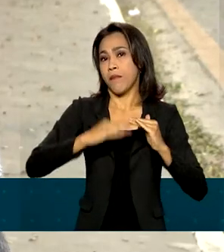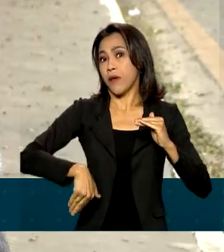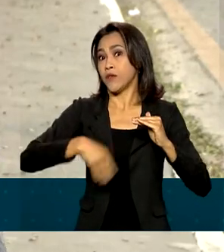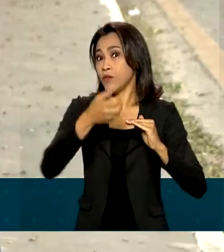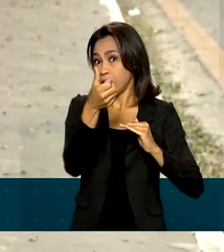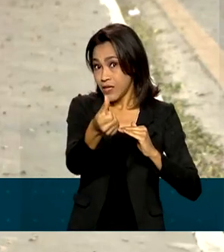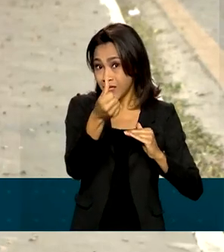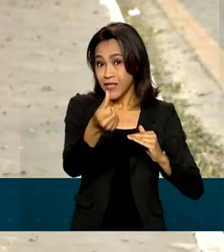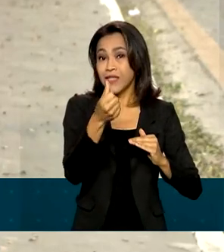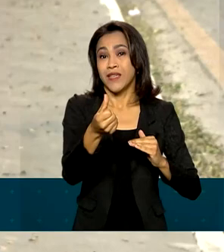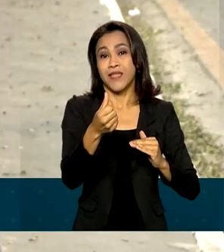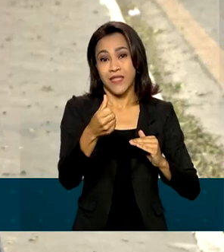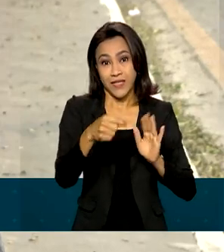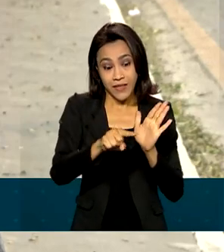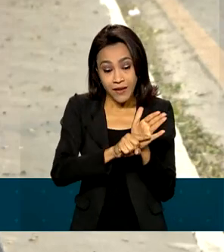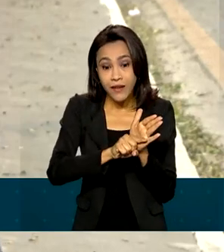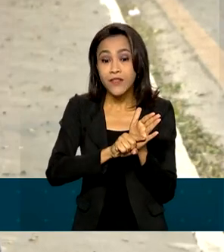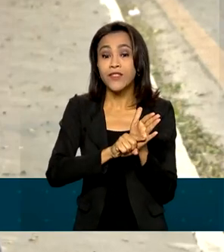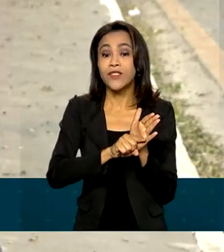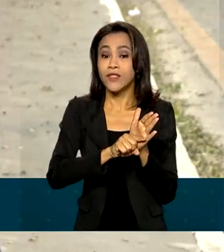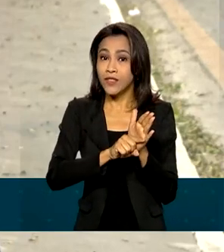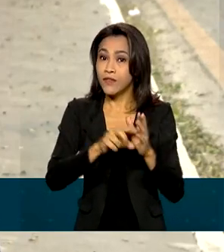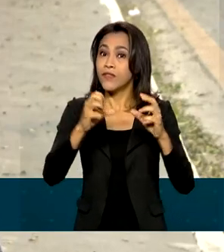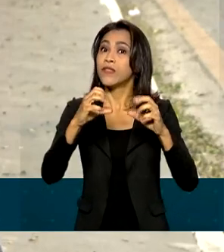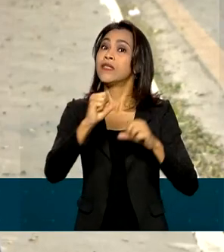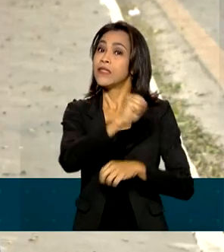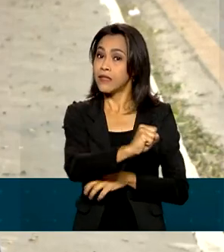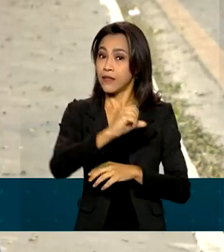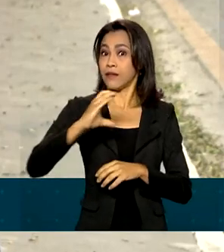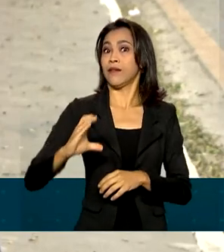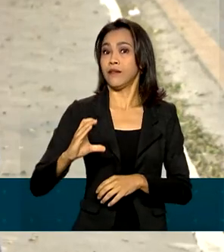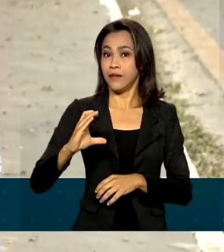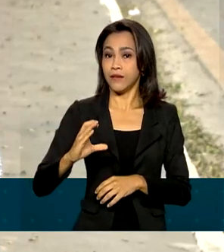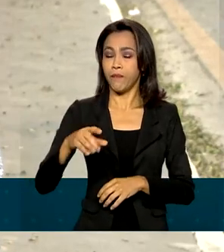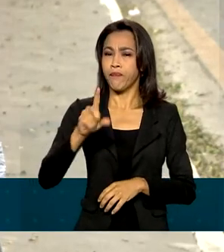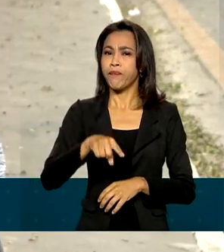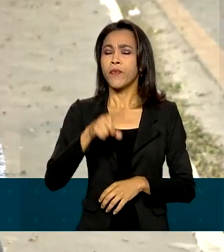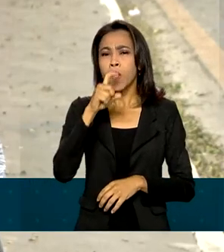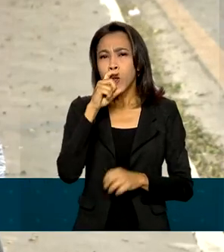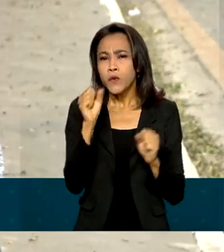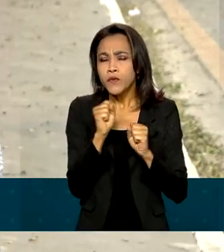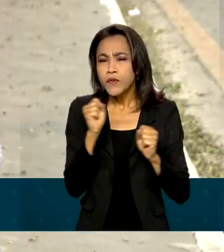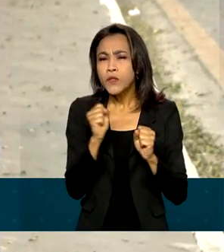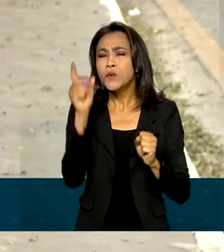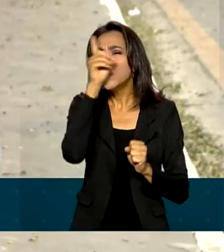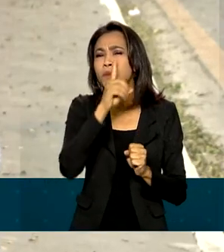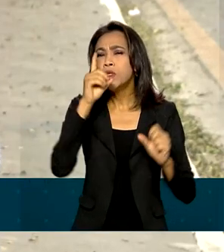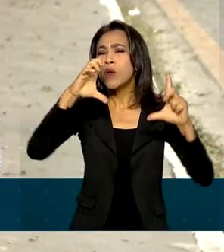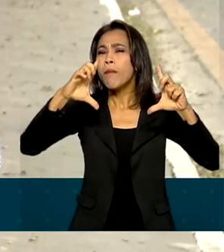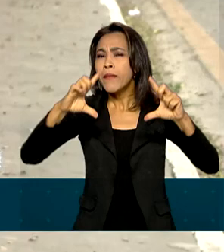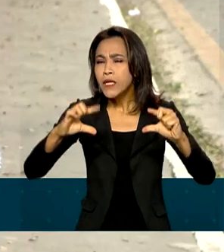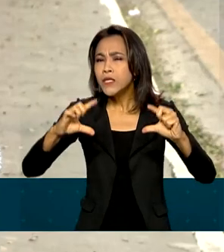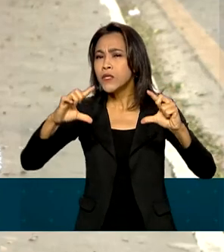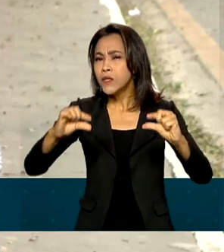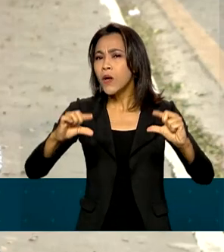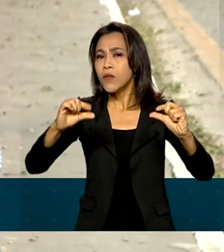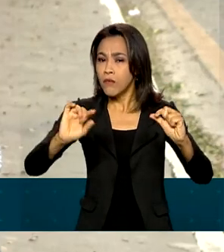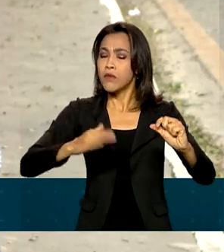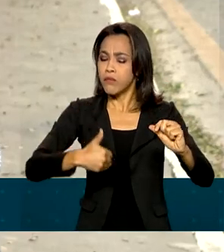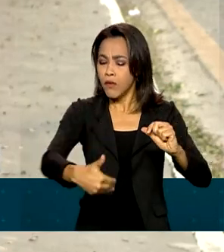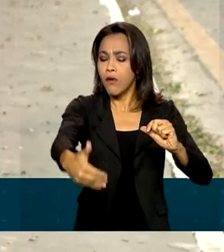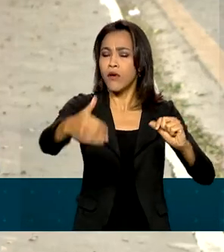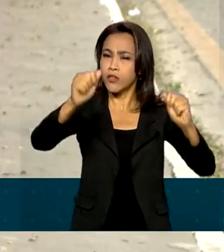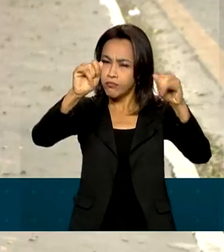graus, 6 graus negativos em Santa Catarina. O frio só perde força no domingo, mas ainda há previsão de